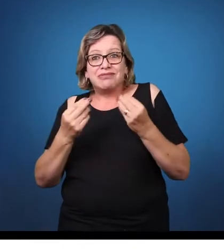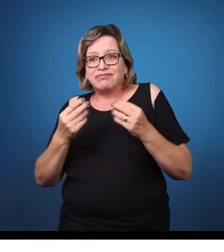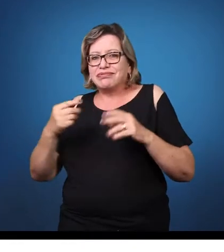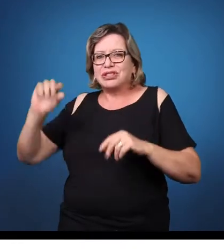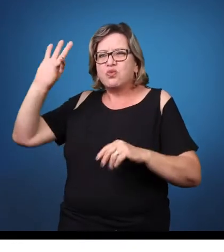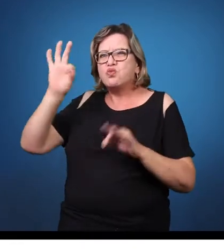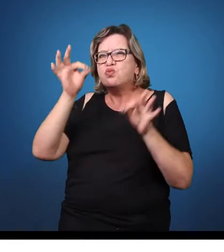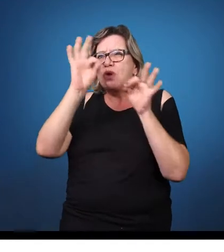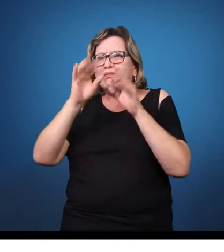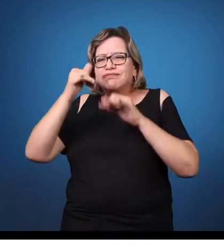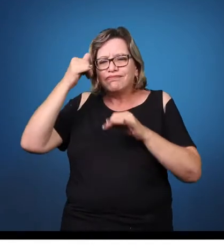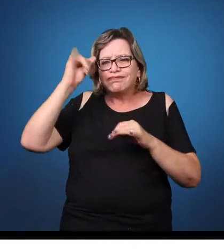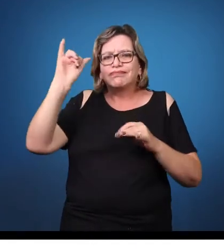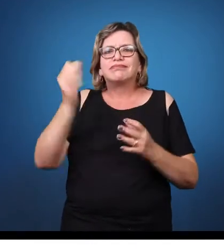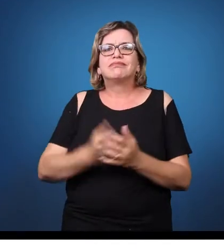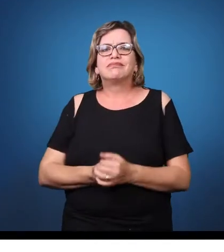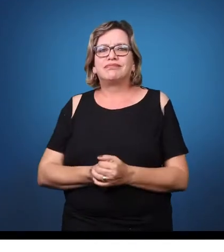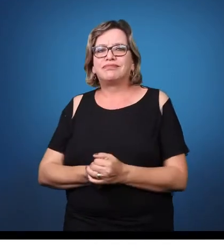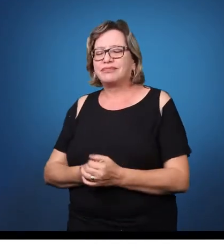orientações. Nós já voltamos.